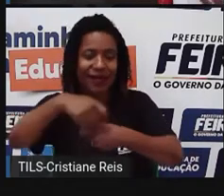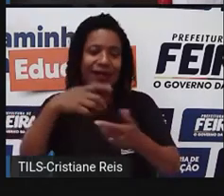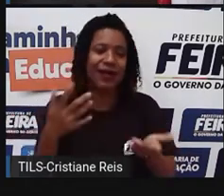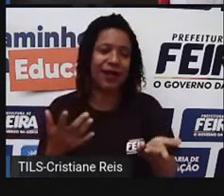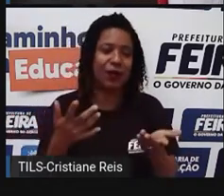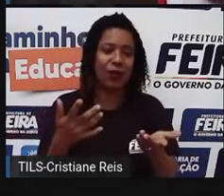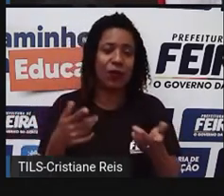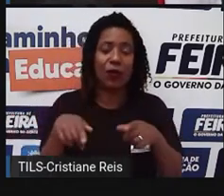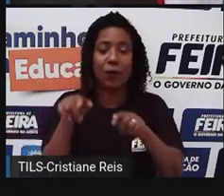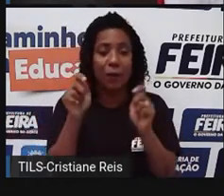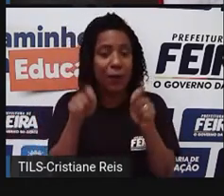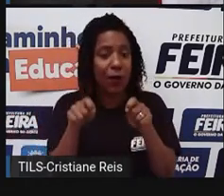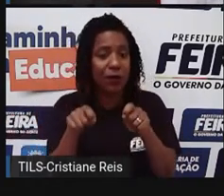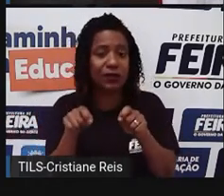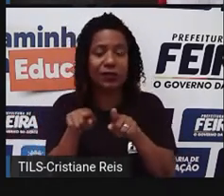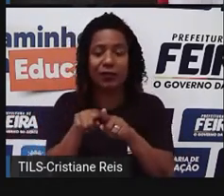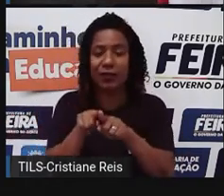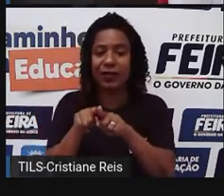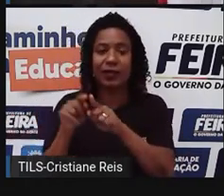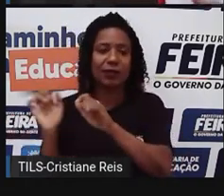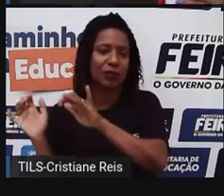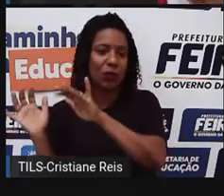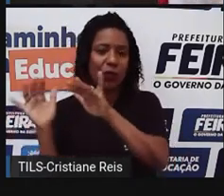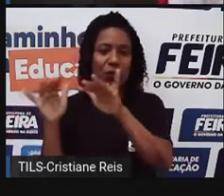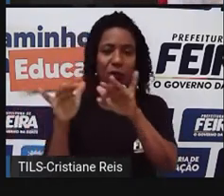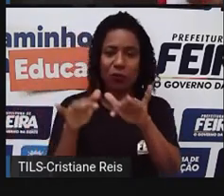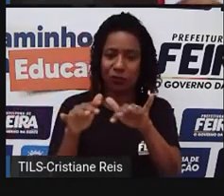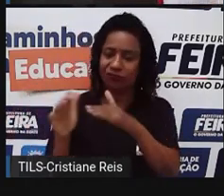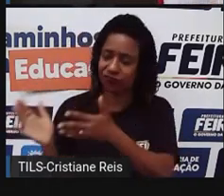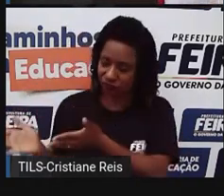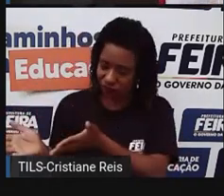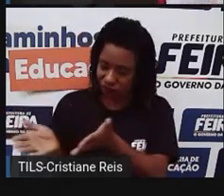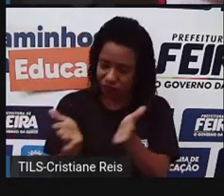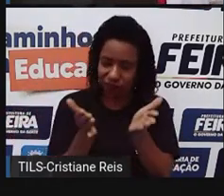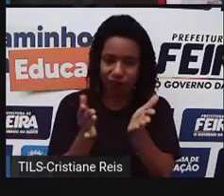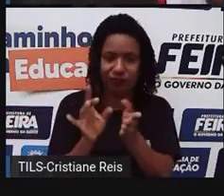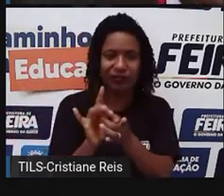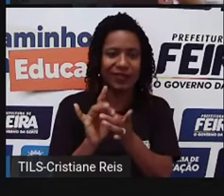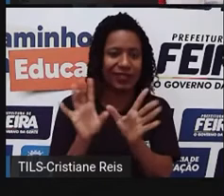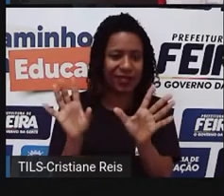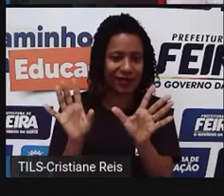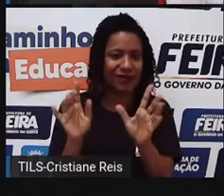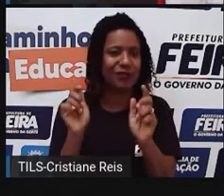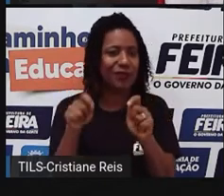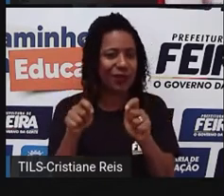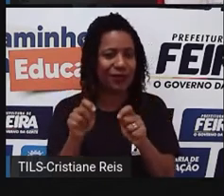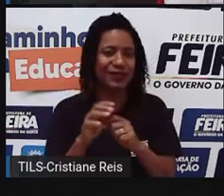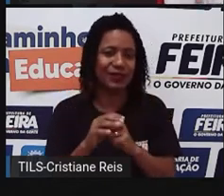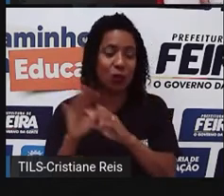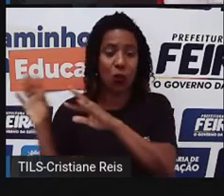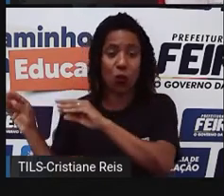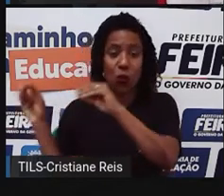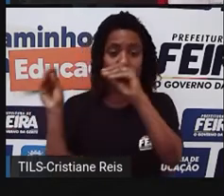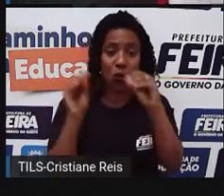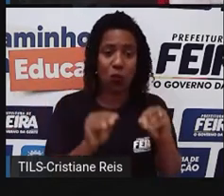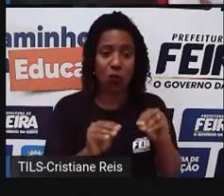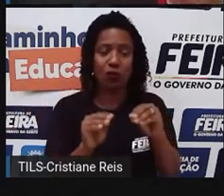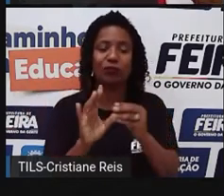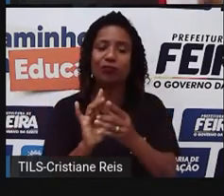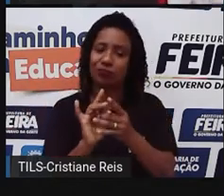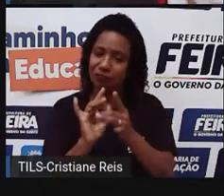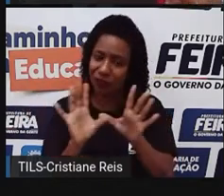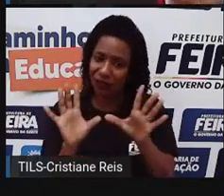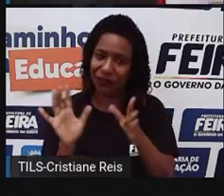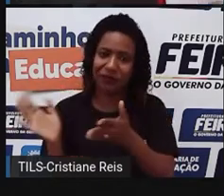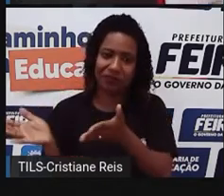segurança internacional, entre outros. Então, esses acordos comerciais que são os mais comuns da gente ver, então, a